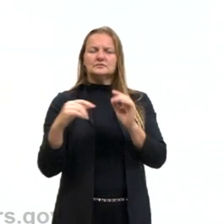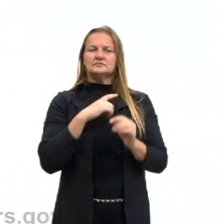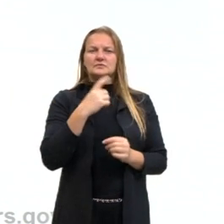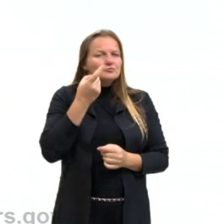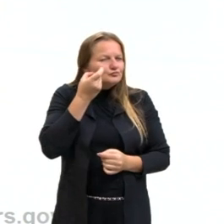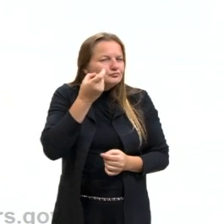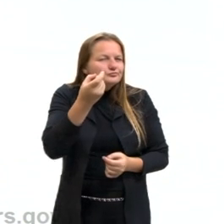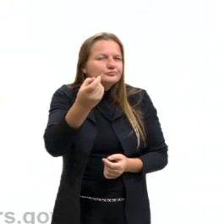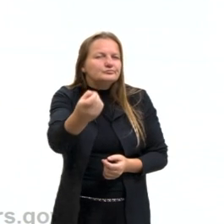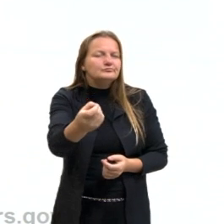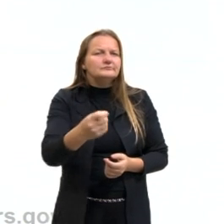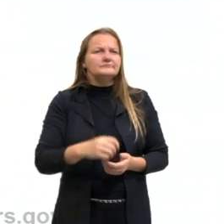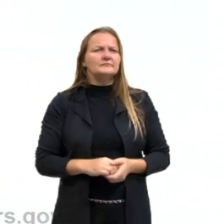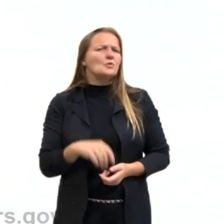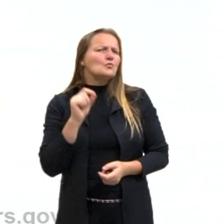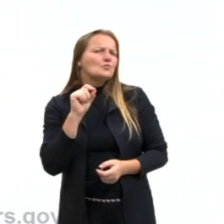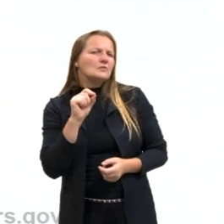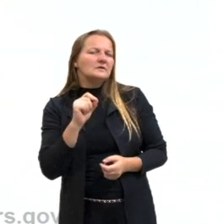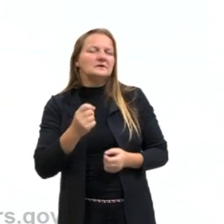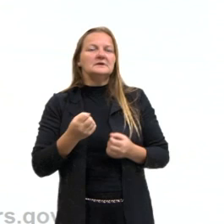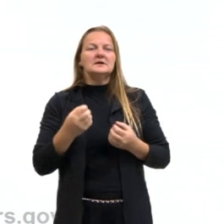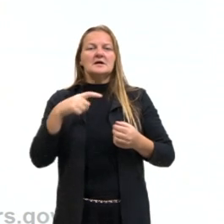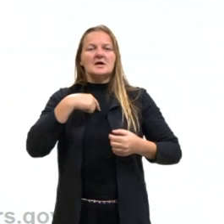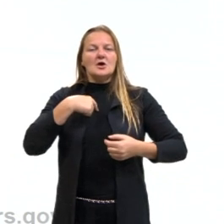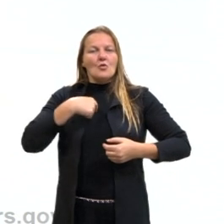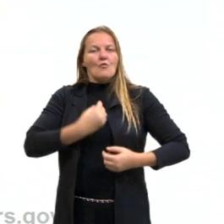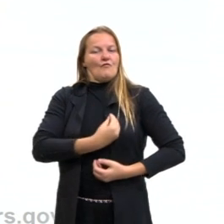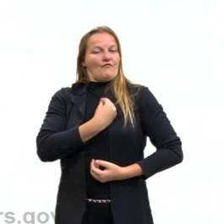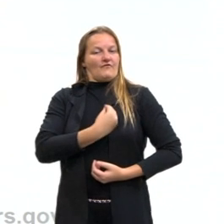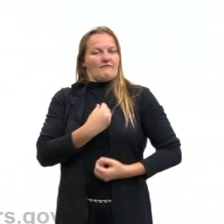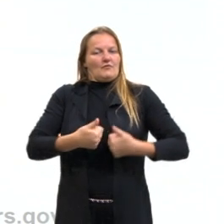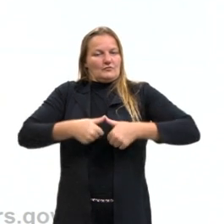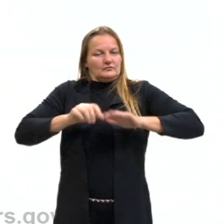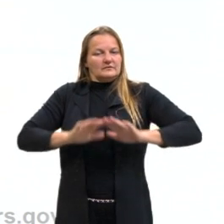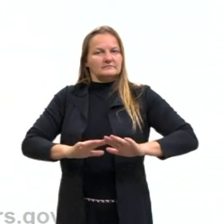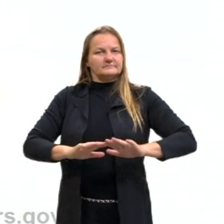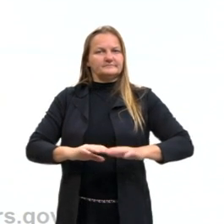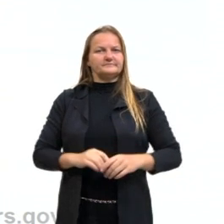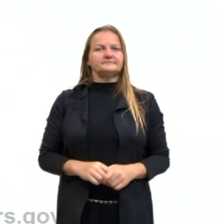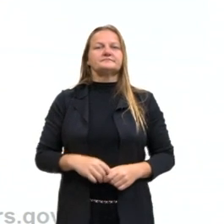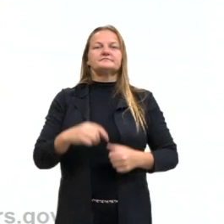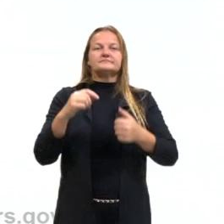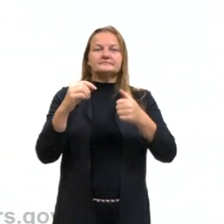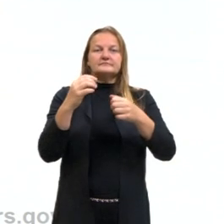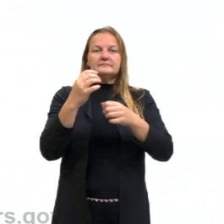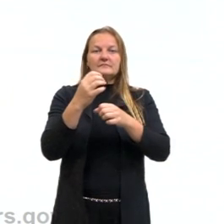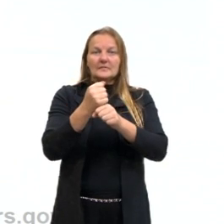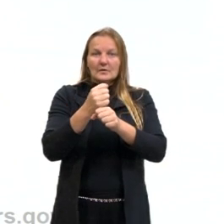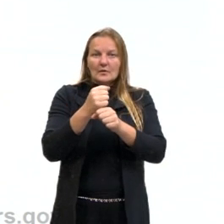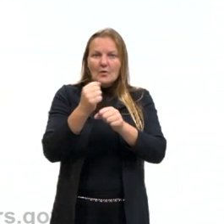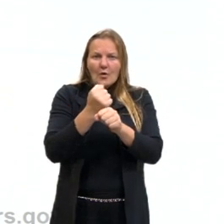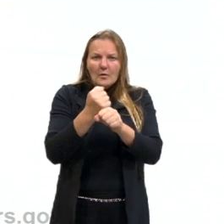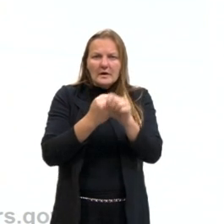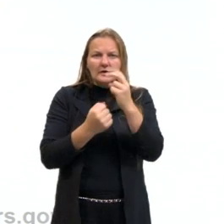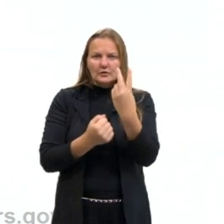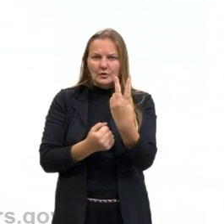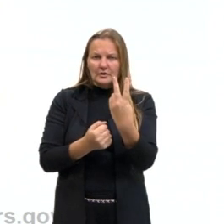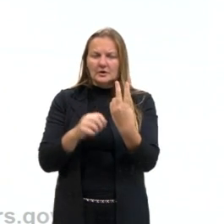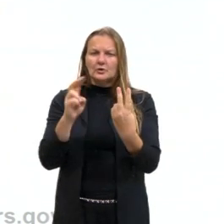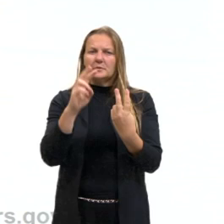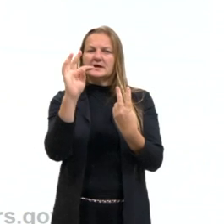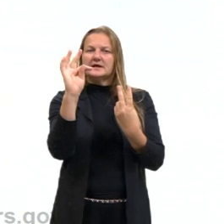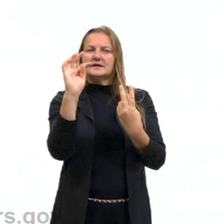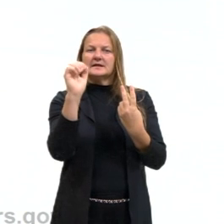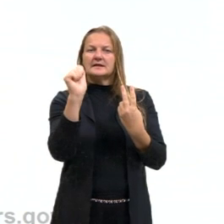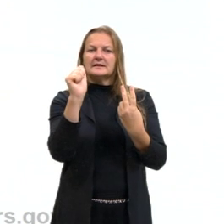interesse. Um interesse de dizer que ele estava aqui. Na obra dois, se chama Talheres, e ele também